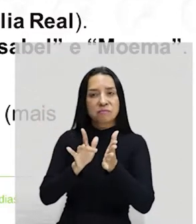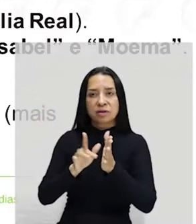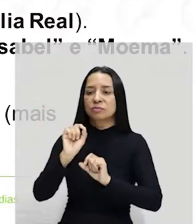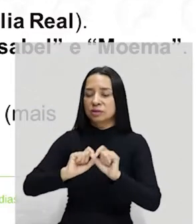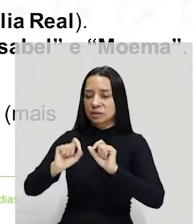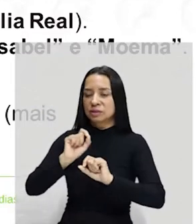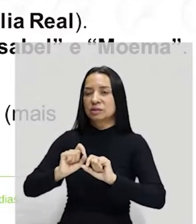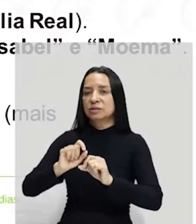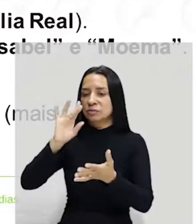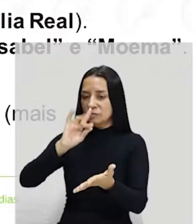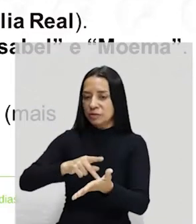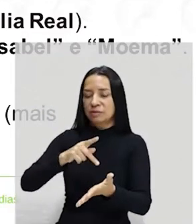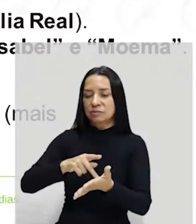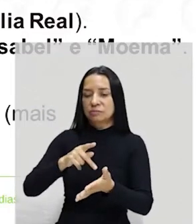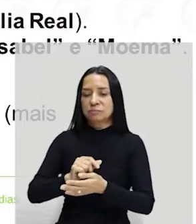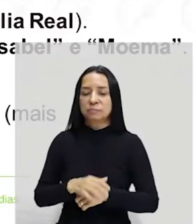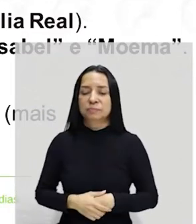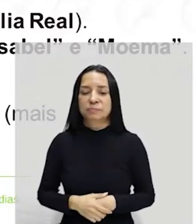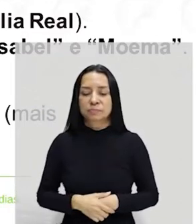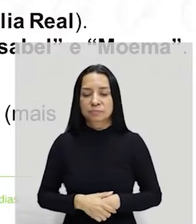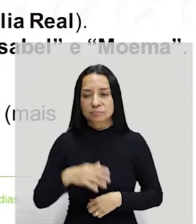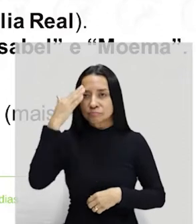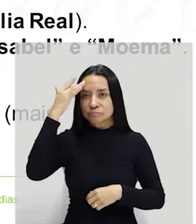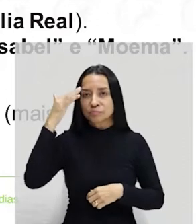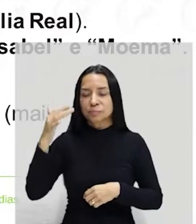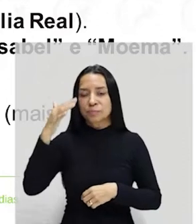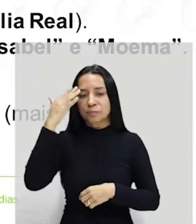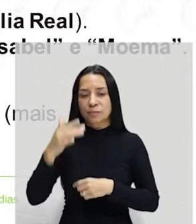Nomes, Pedro Américo, Vitor Meirelles e Almeida Júnior. Pedro Américo,